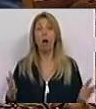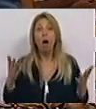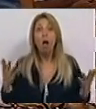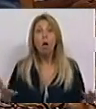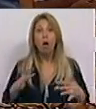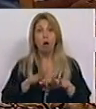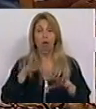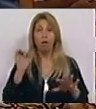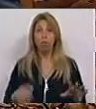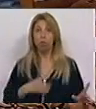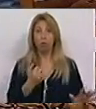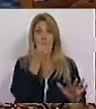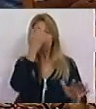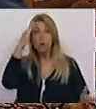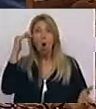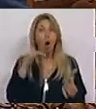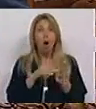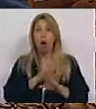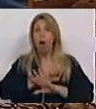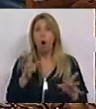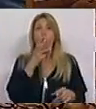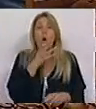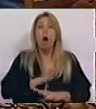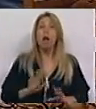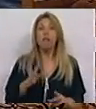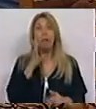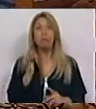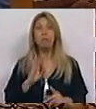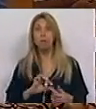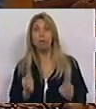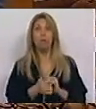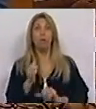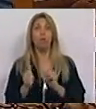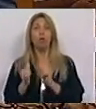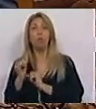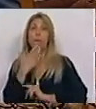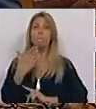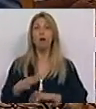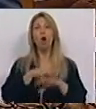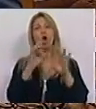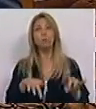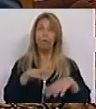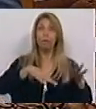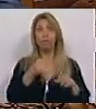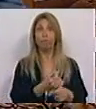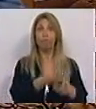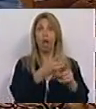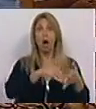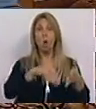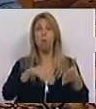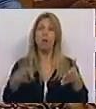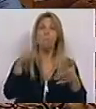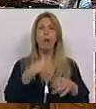terríveis consequências, tenta emendar a mão e pede aos hospitais que contratem mais profissionais. Na mesma